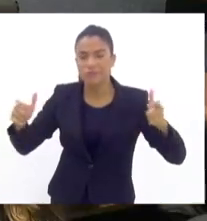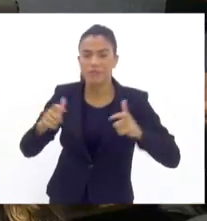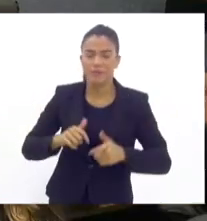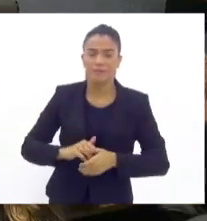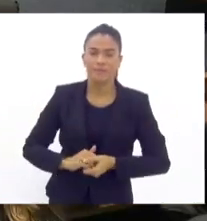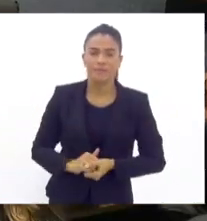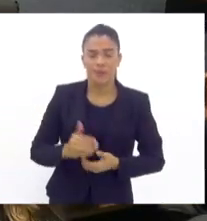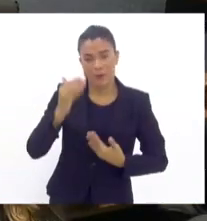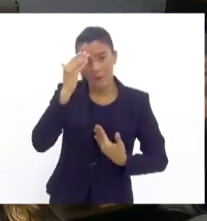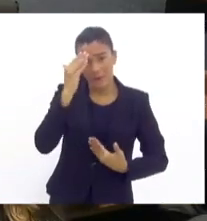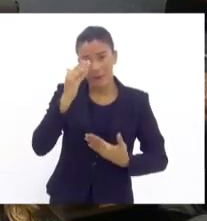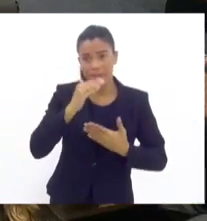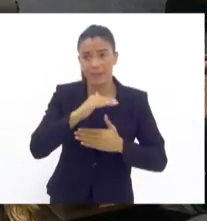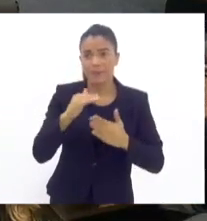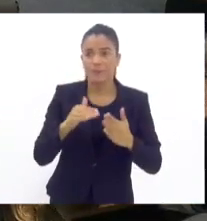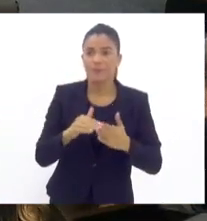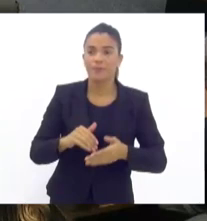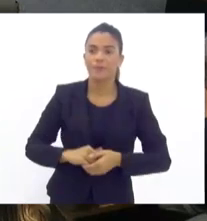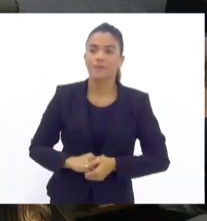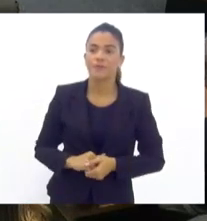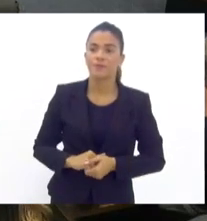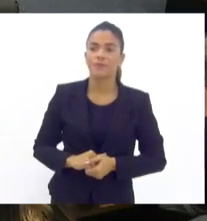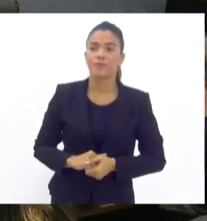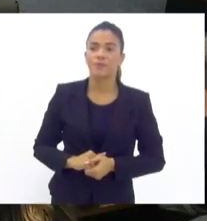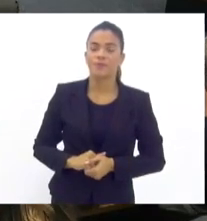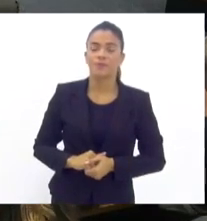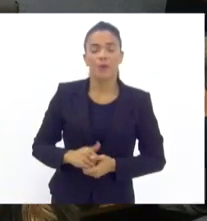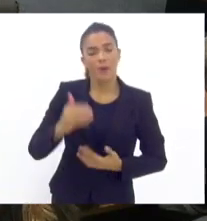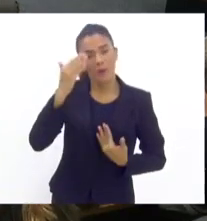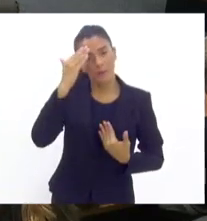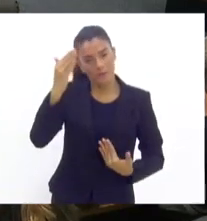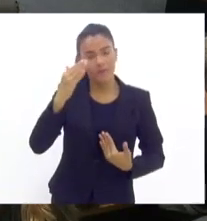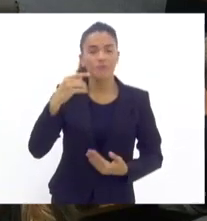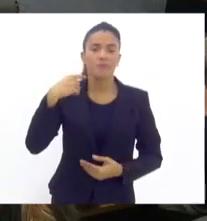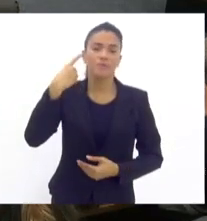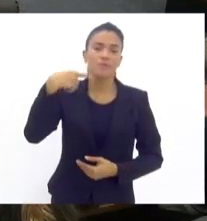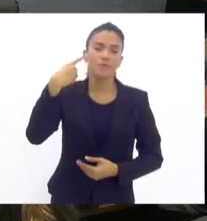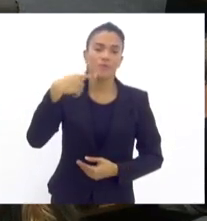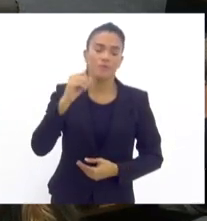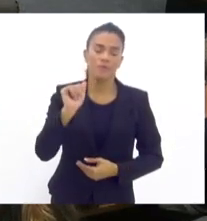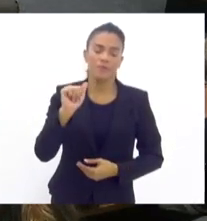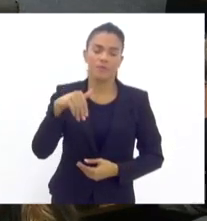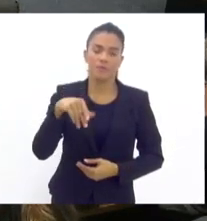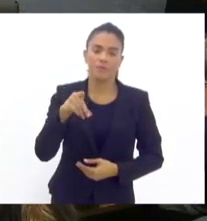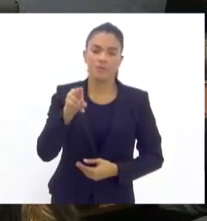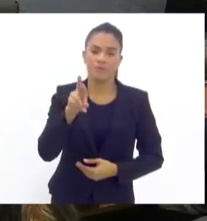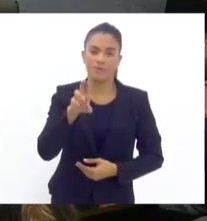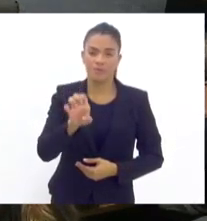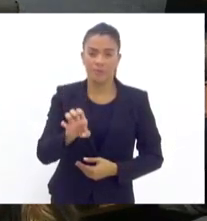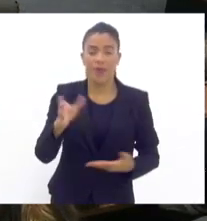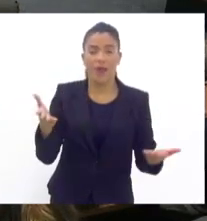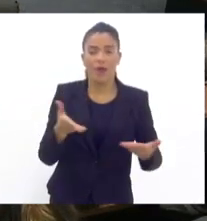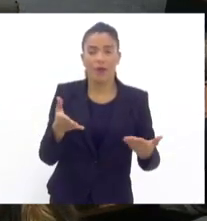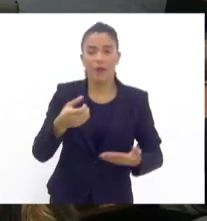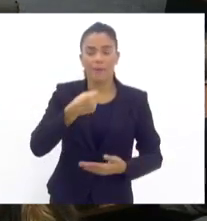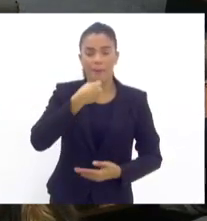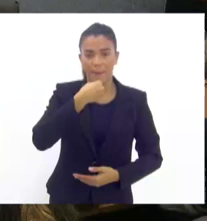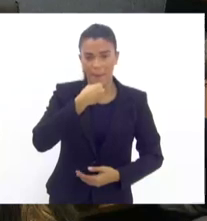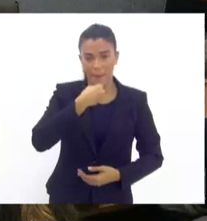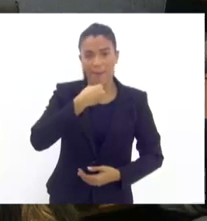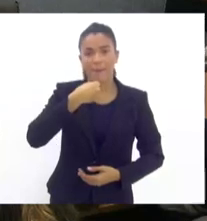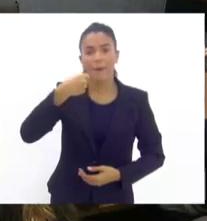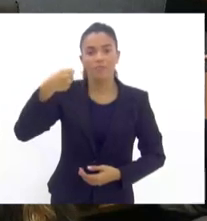Muito obrigado, doutor André, pela exposição. Passo a palavra, então, para o senhor